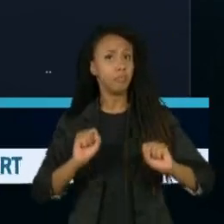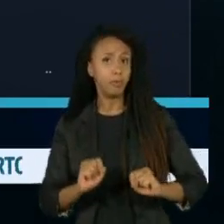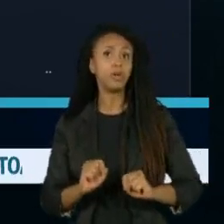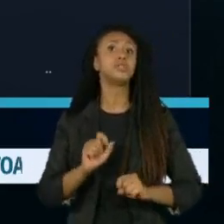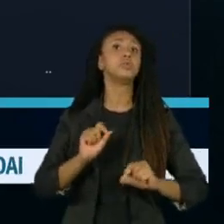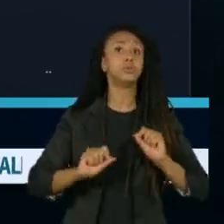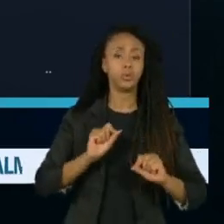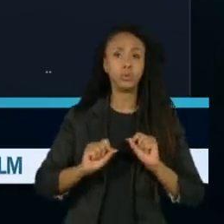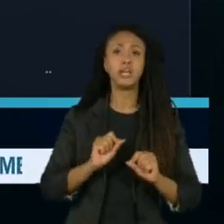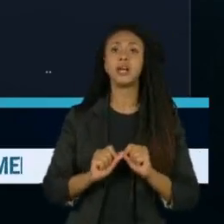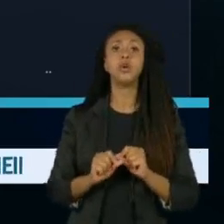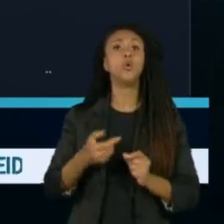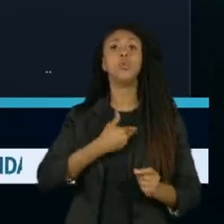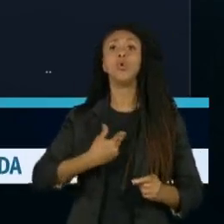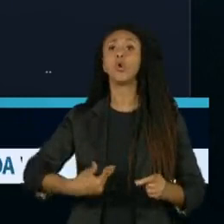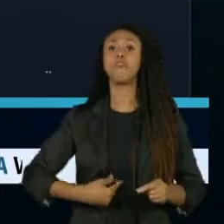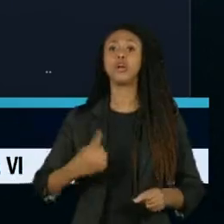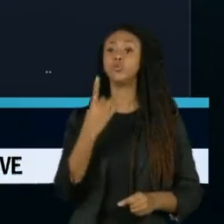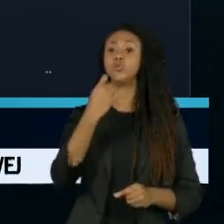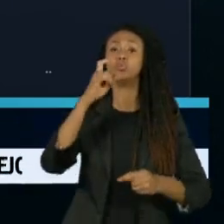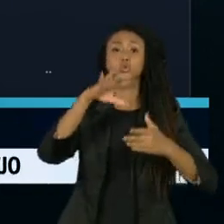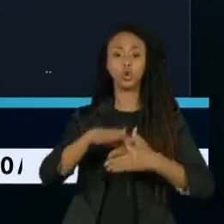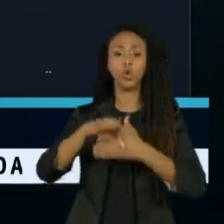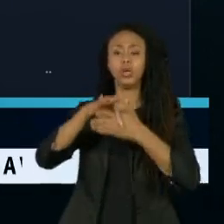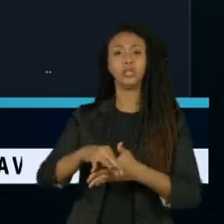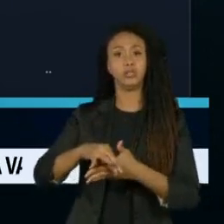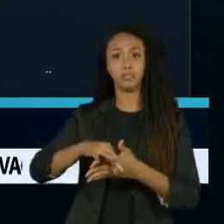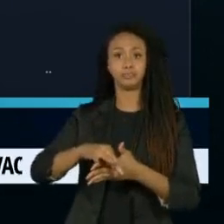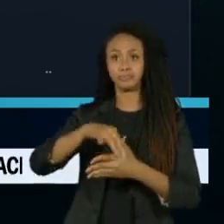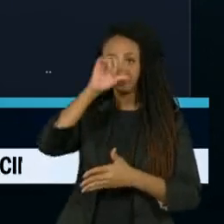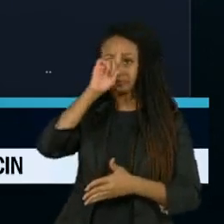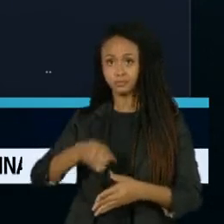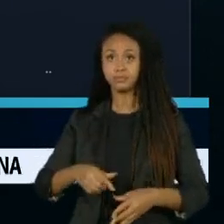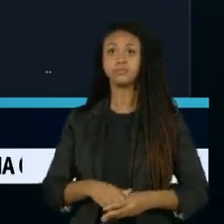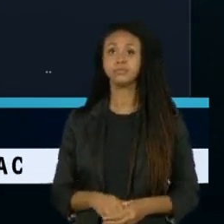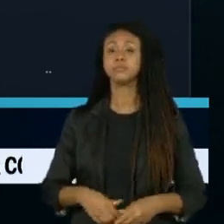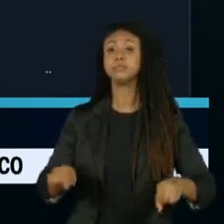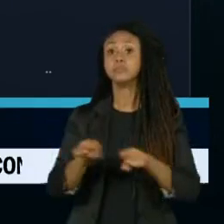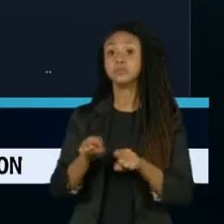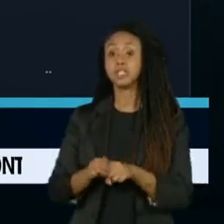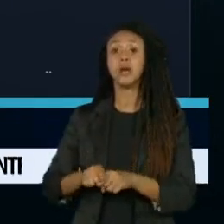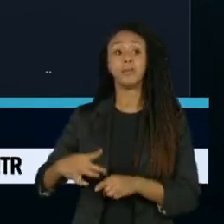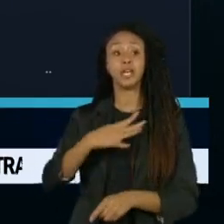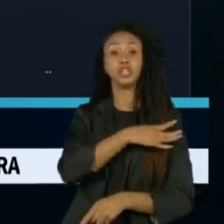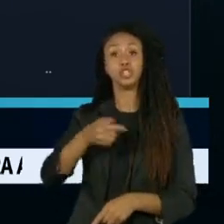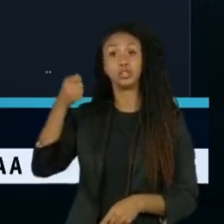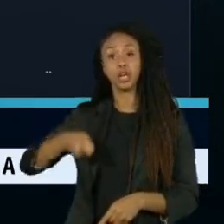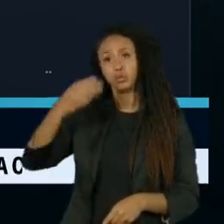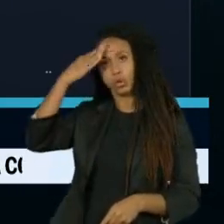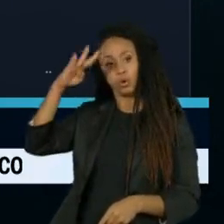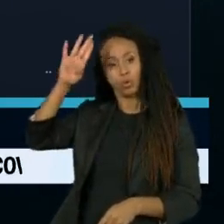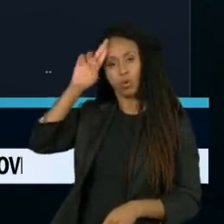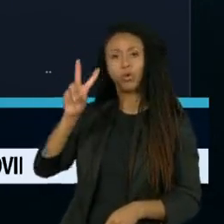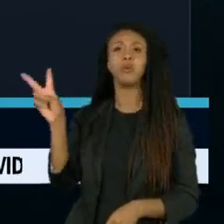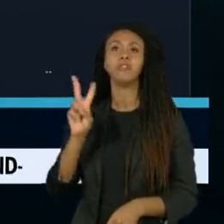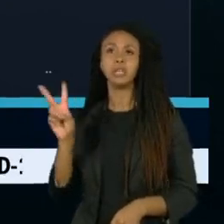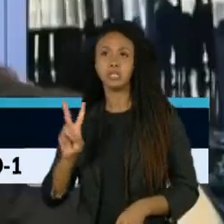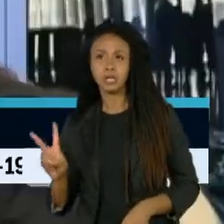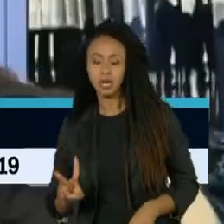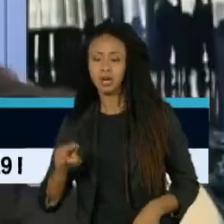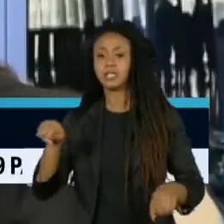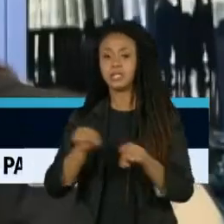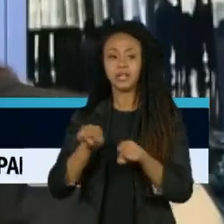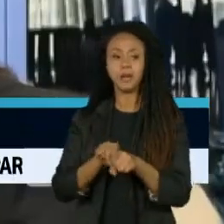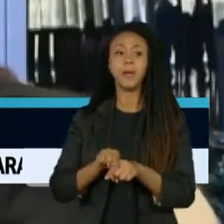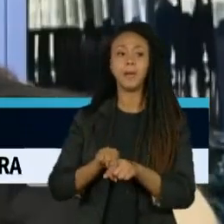autocrático, onde apenas um líder dita as regras. E as ditaduras de Cuba, Venezuela e Nicarágua se consolidaram.